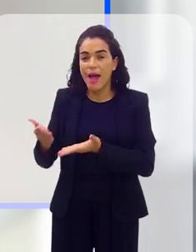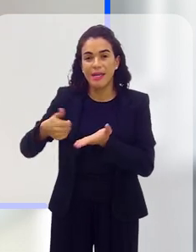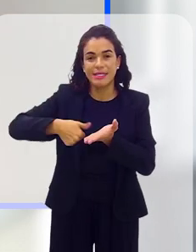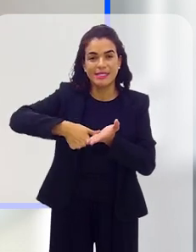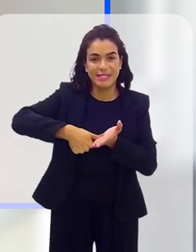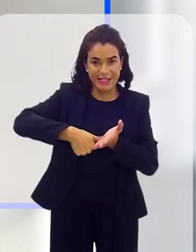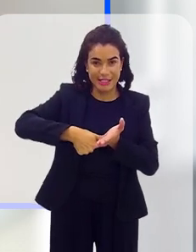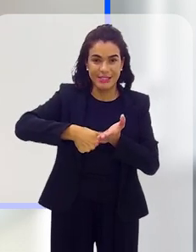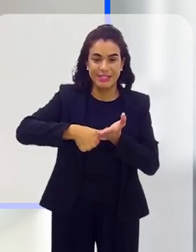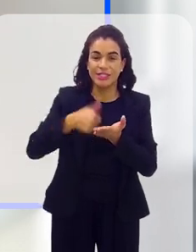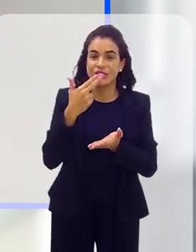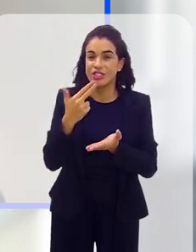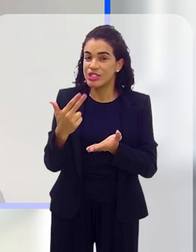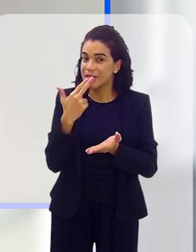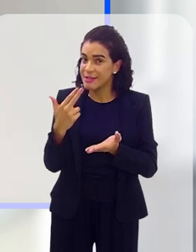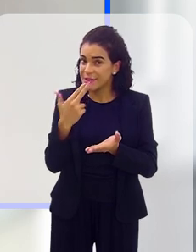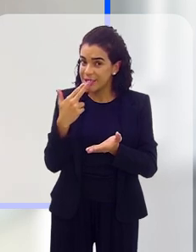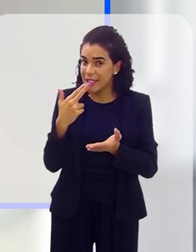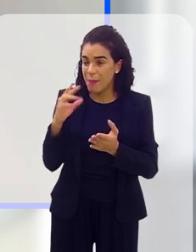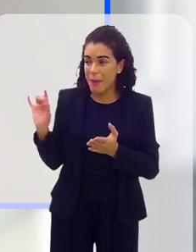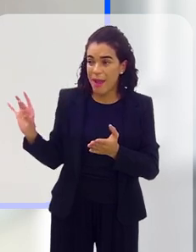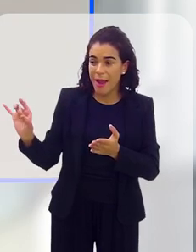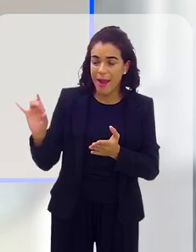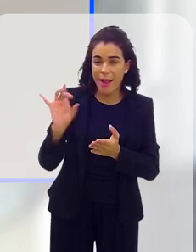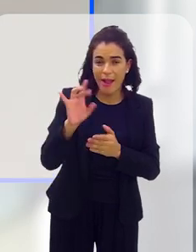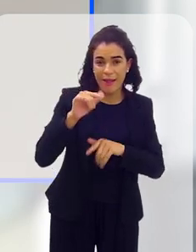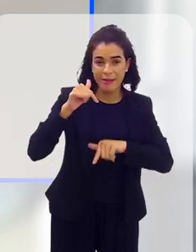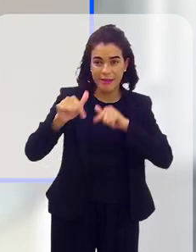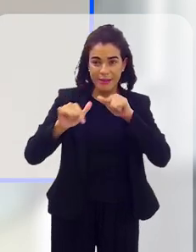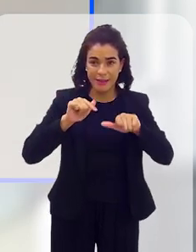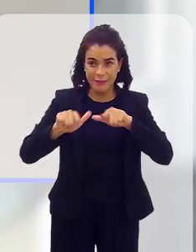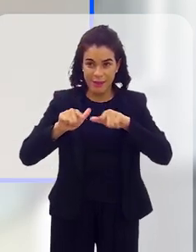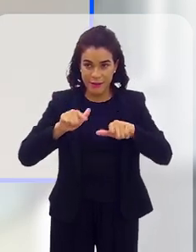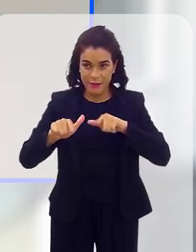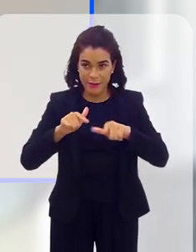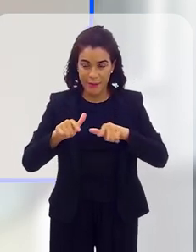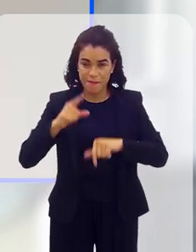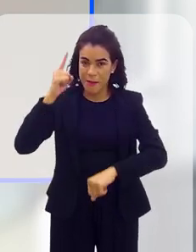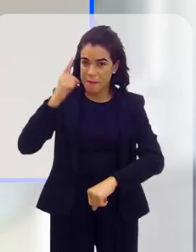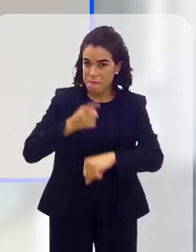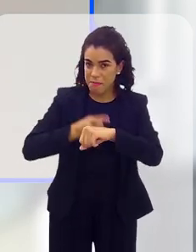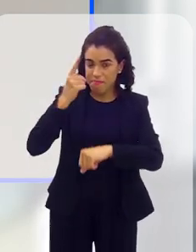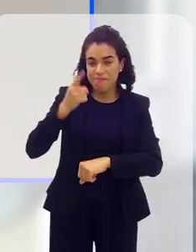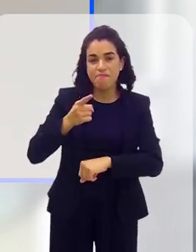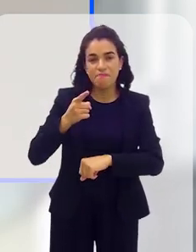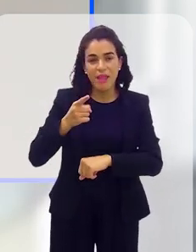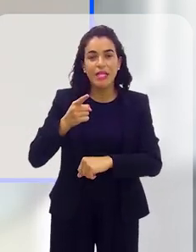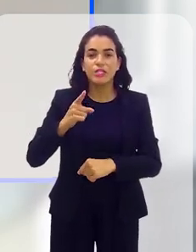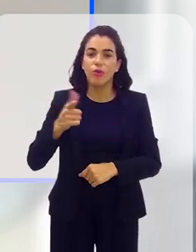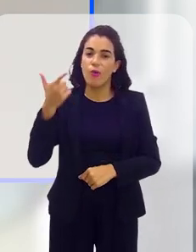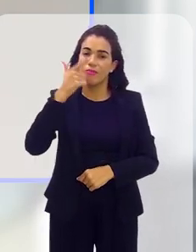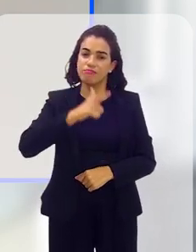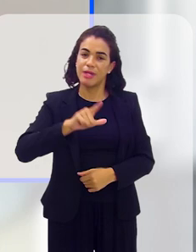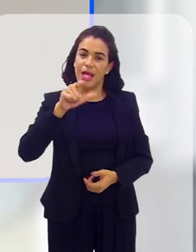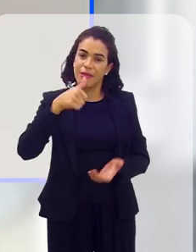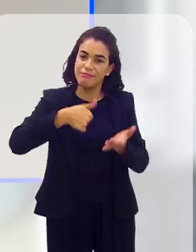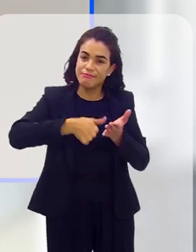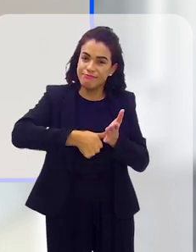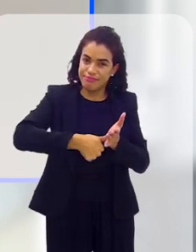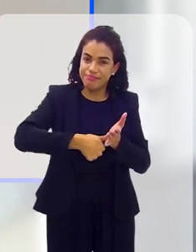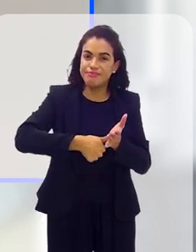fornecer um registro nacional de estrangeiro para esses trabalhadores. Então, eles, imediatamente, ficam